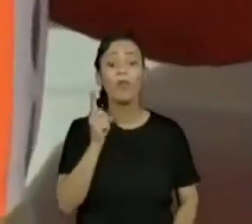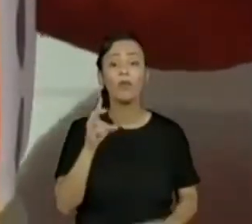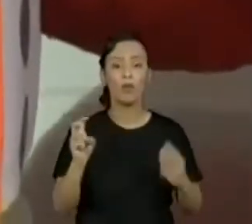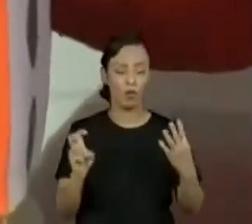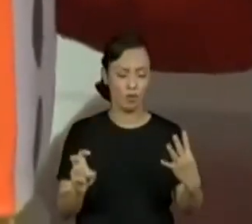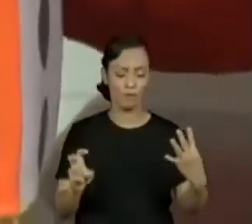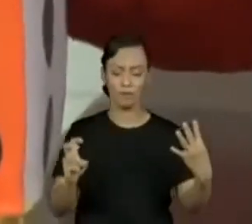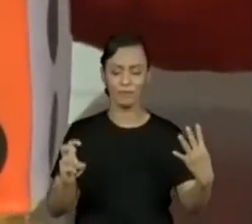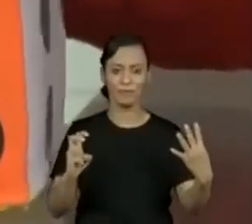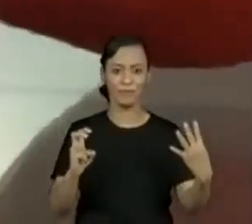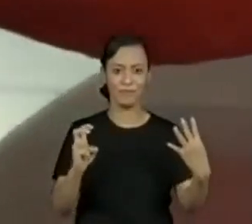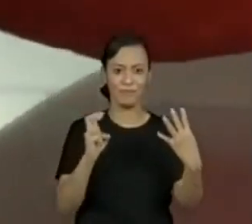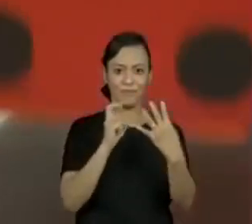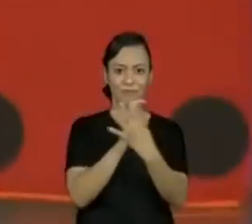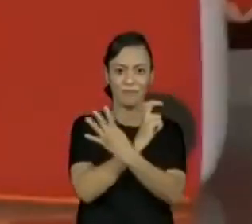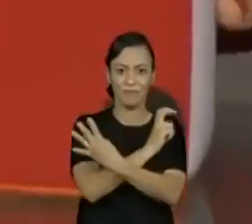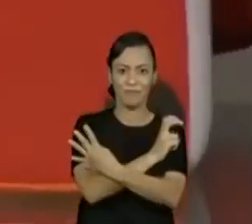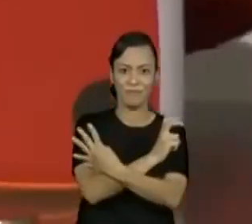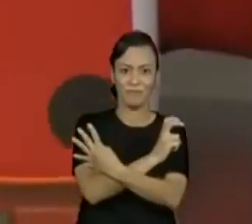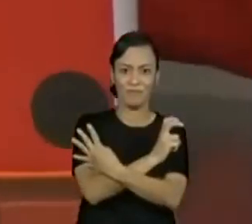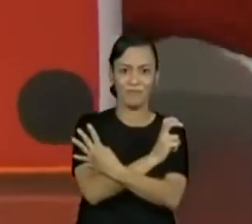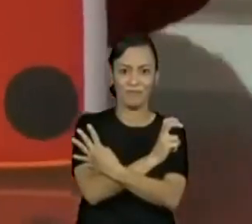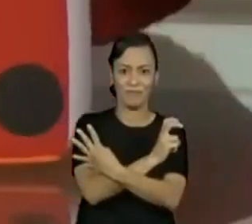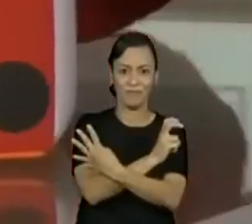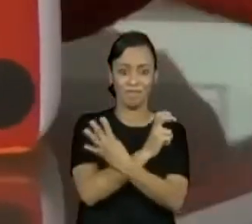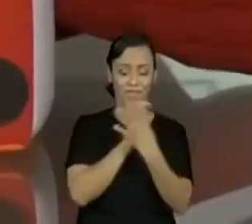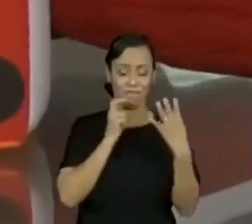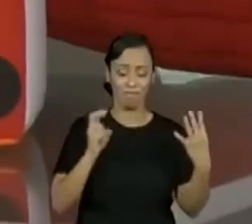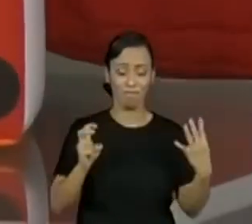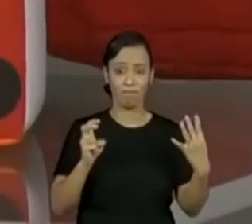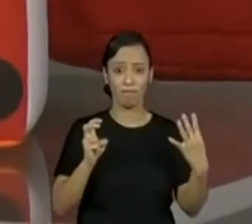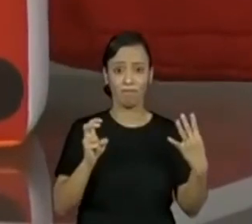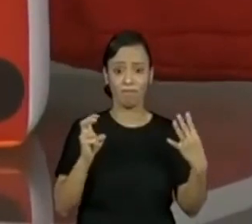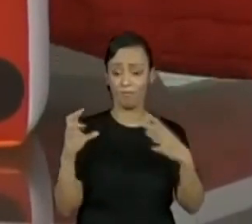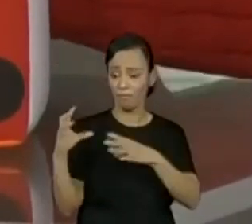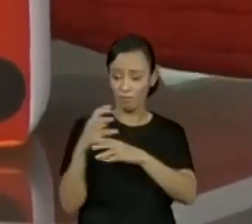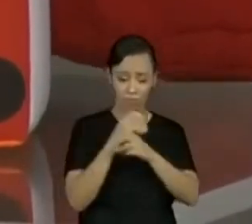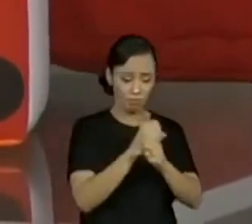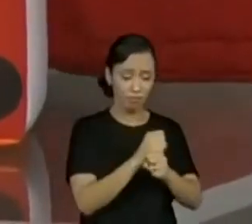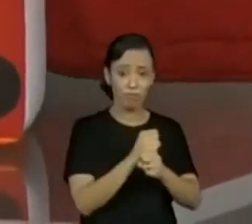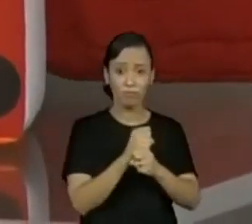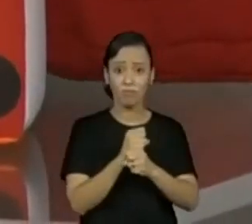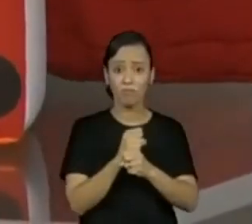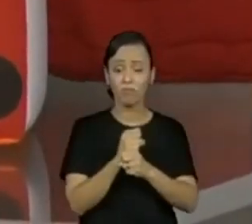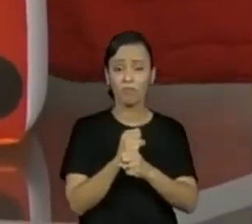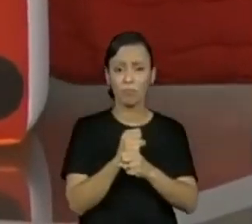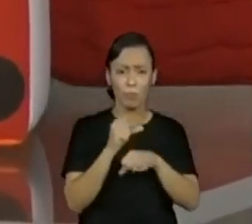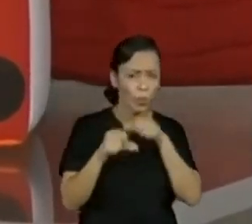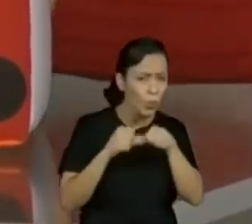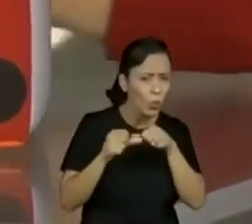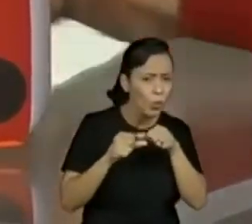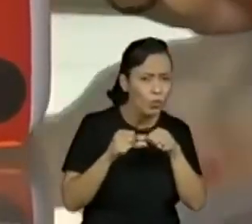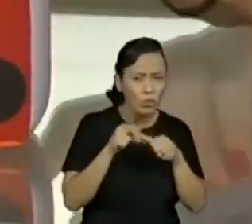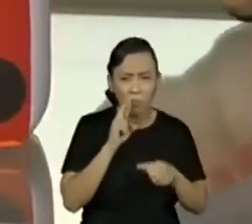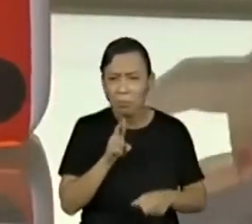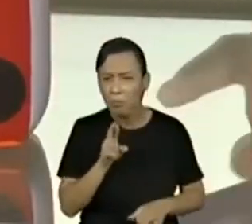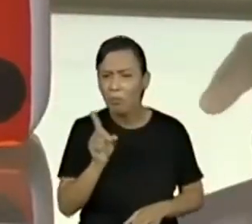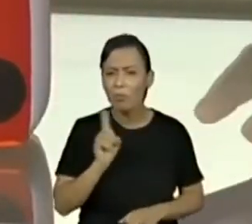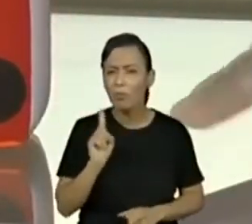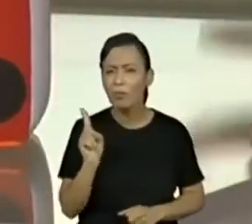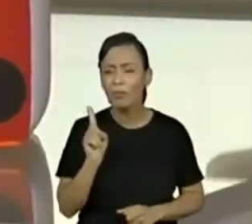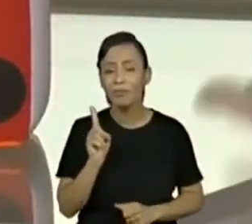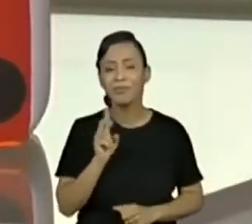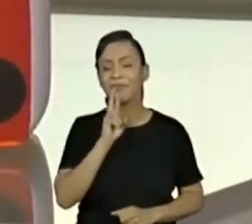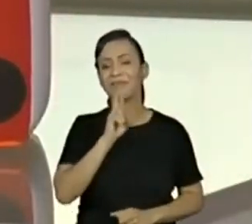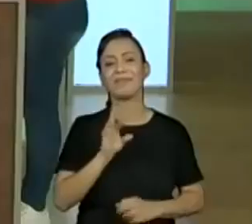a ordem. Olha, estava assim e agora está assim. Imaginem a mesma coisa com os números, né, professora? Isso mesmo. Vamos colocar aqui,